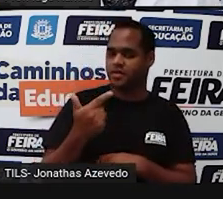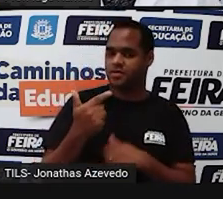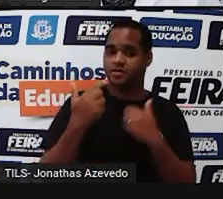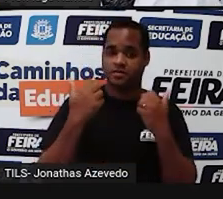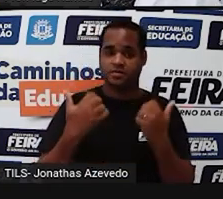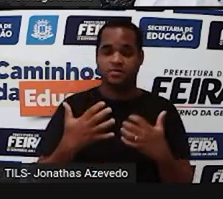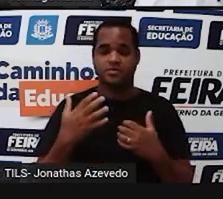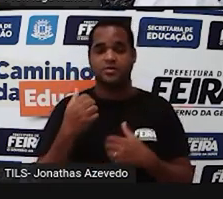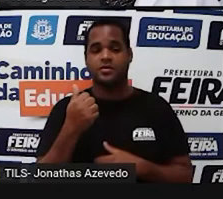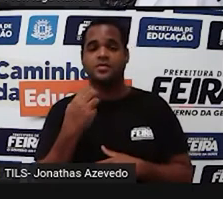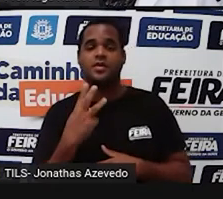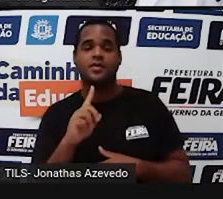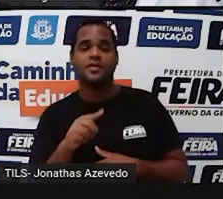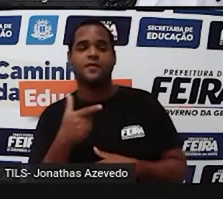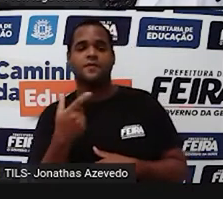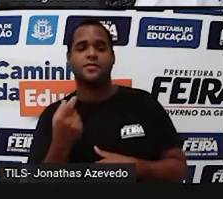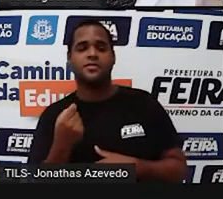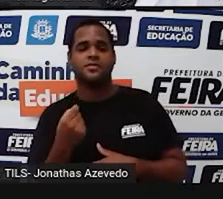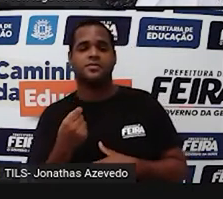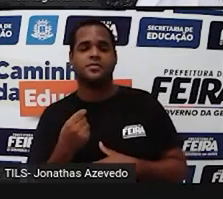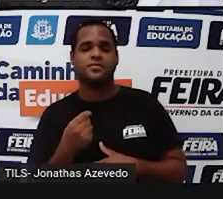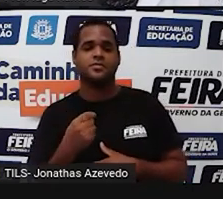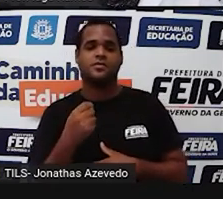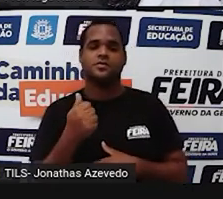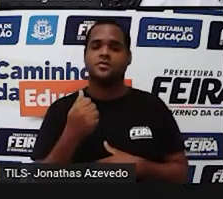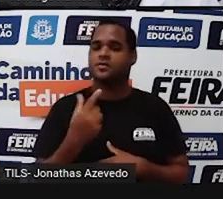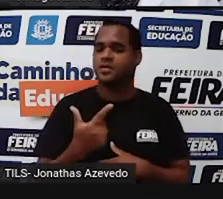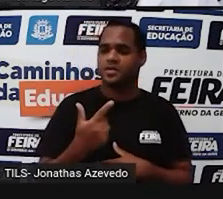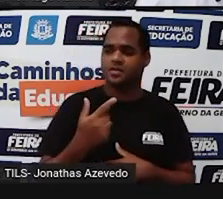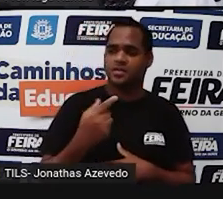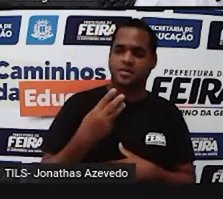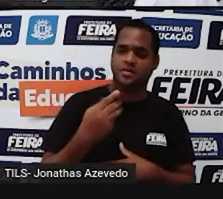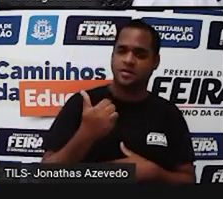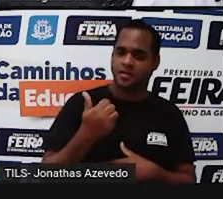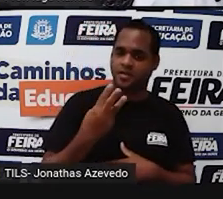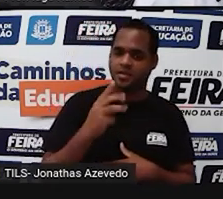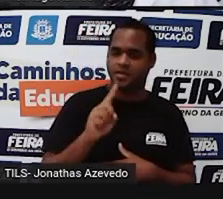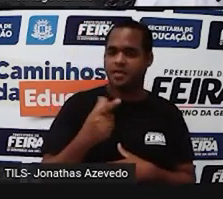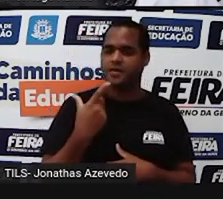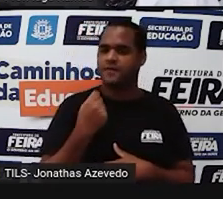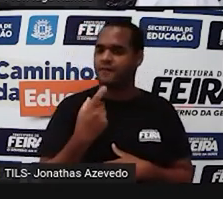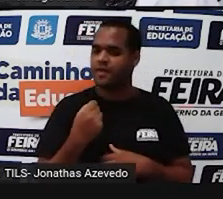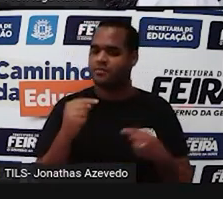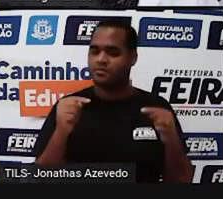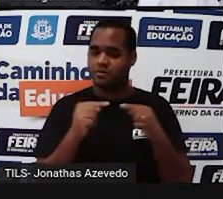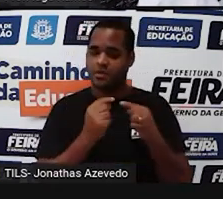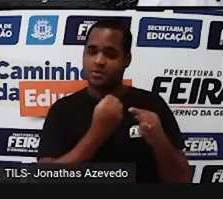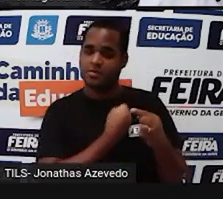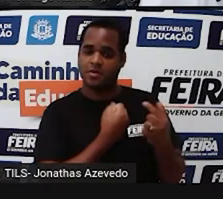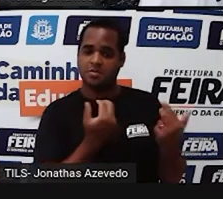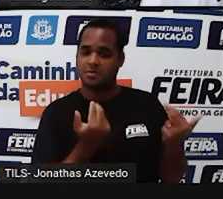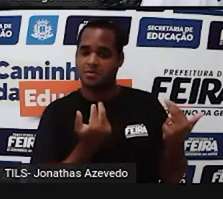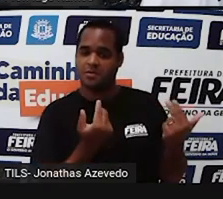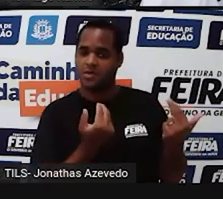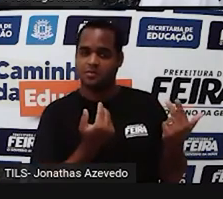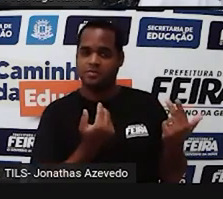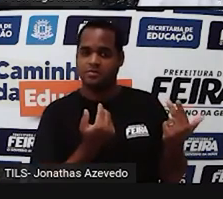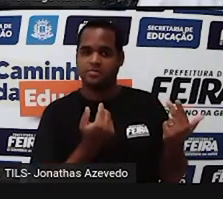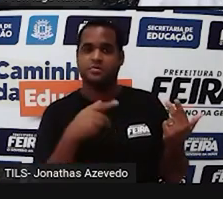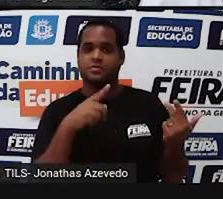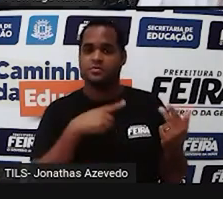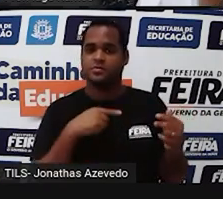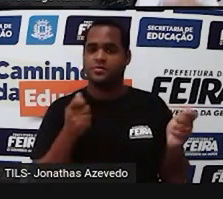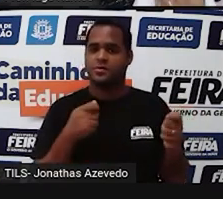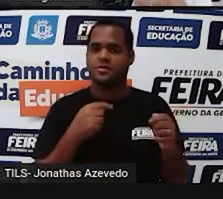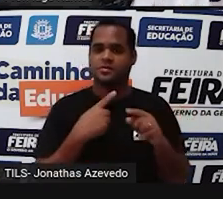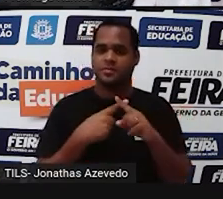Aí está dando 13,20. 13,2 e 13,20 é o mesmo número. Porque